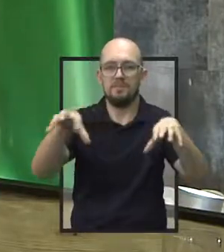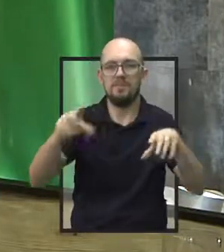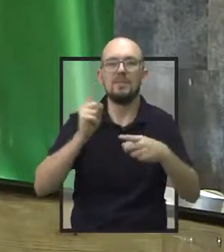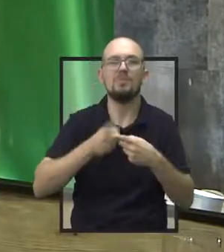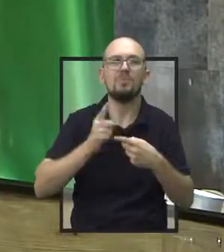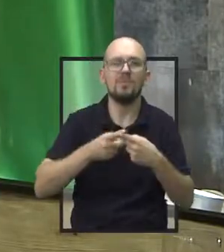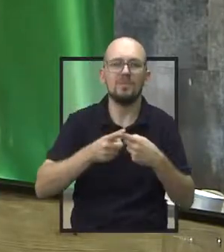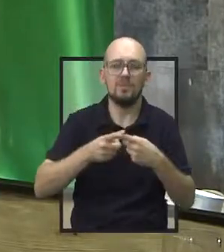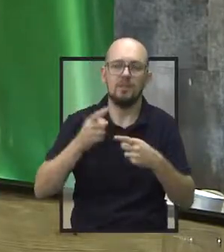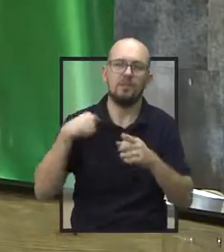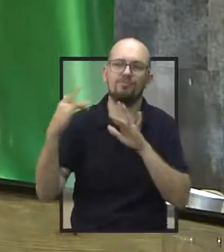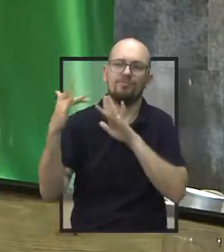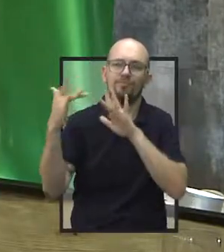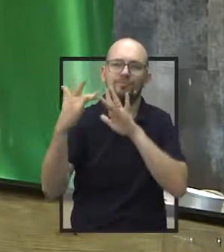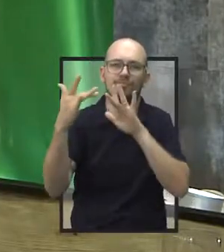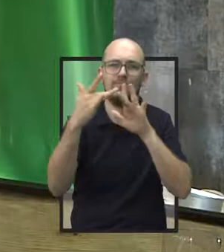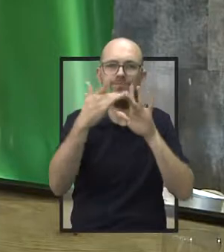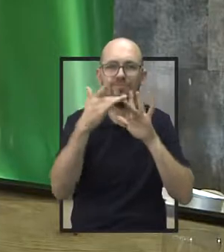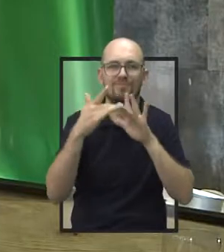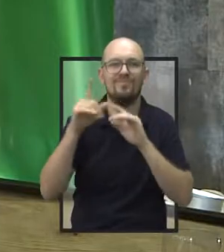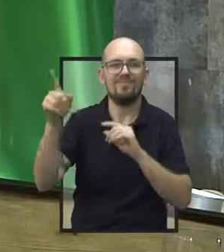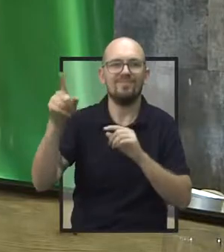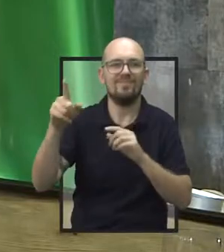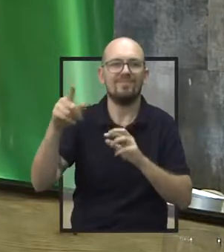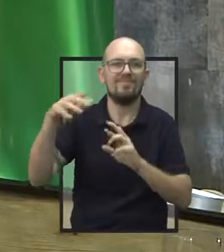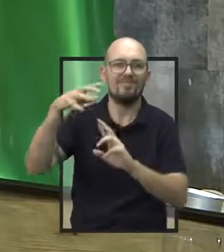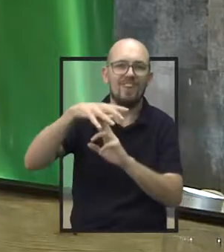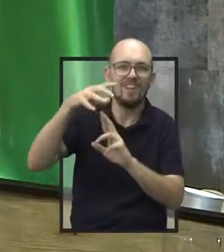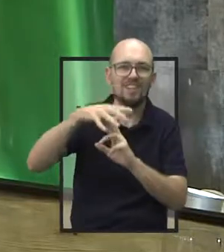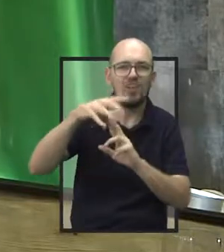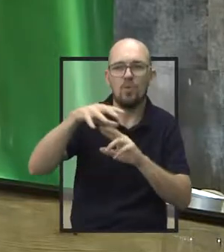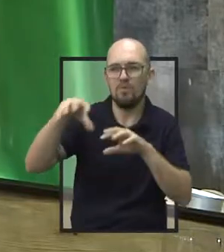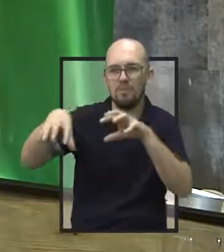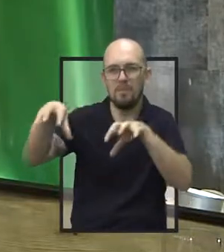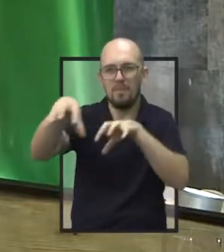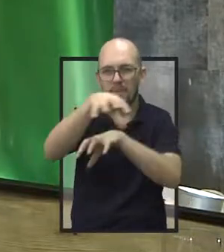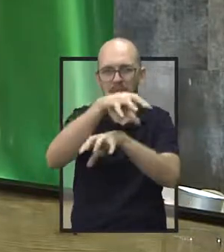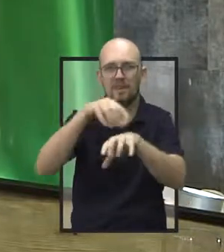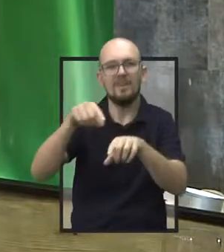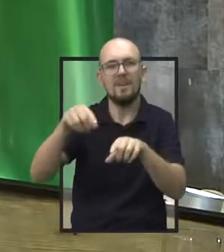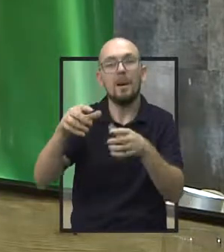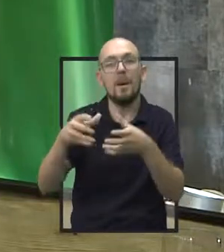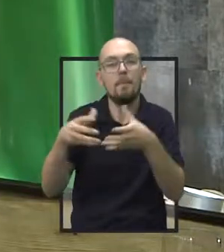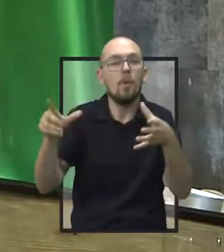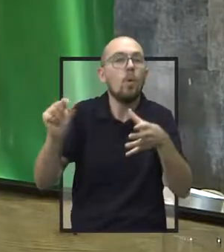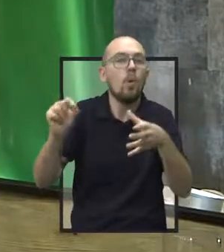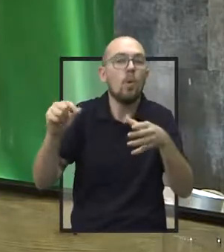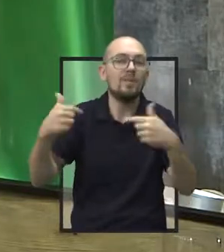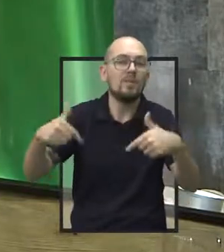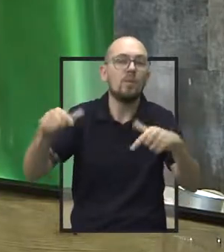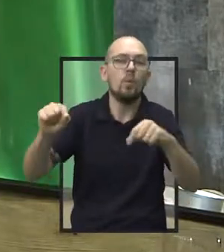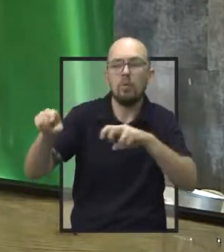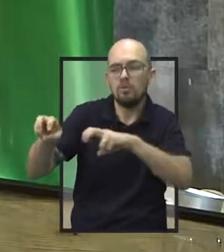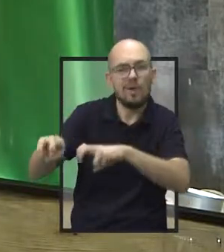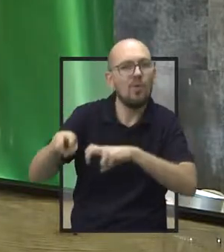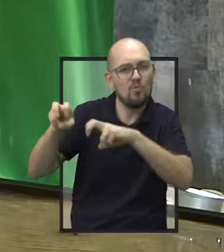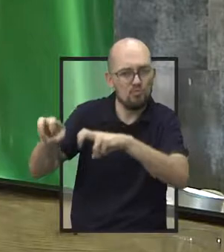contato com o pessoal ali, permissionários do varejão municipal e a maioria deles são pequenos agricultores,